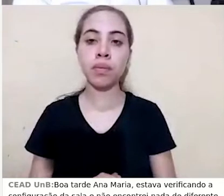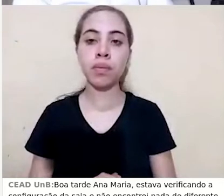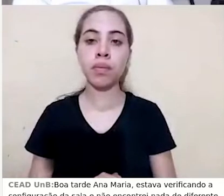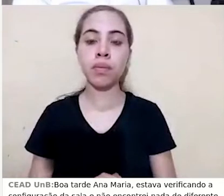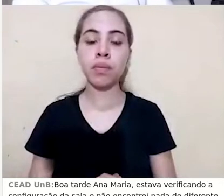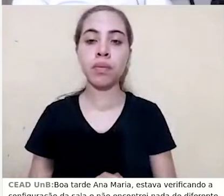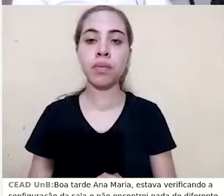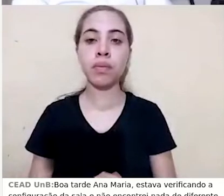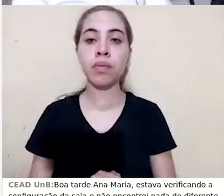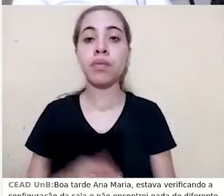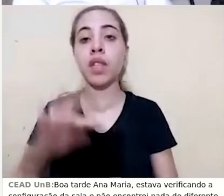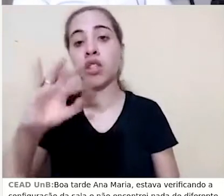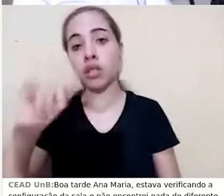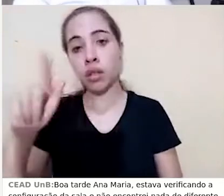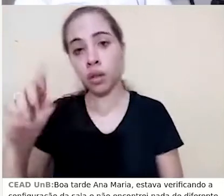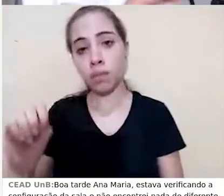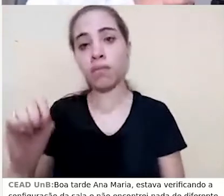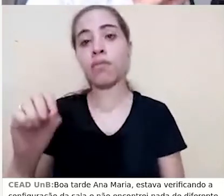Tiago,